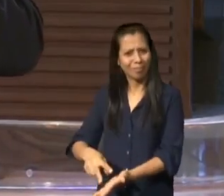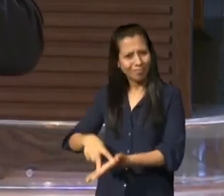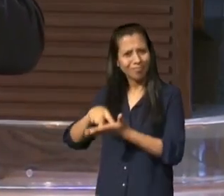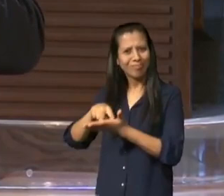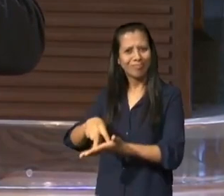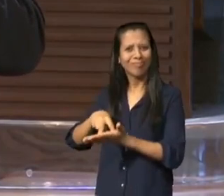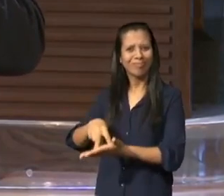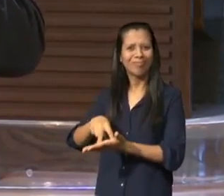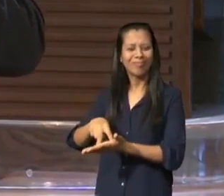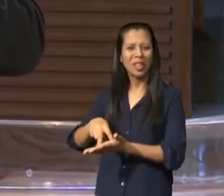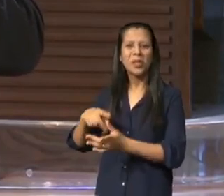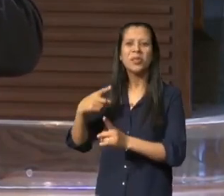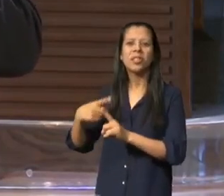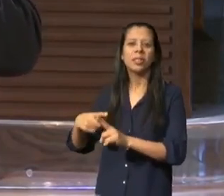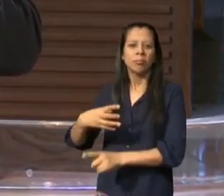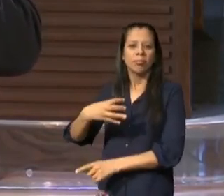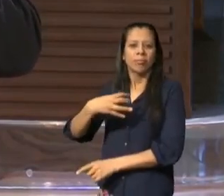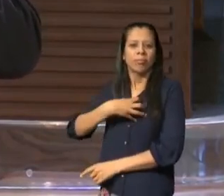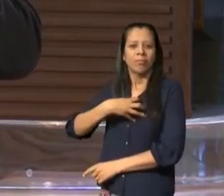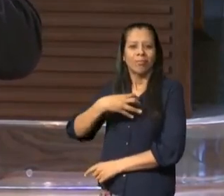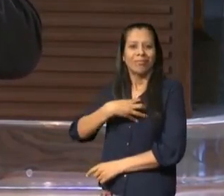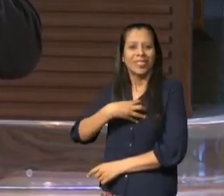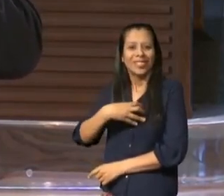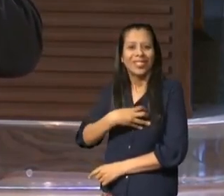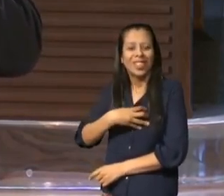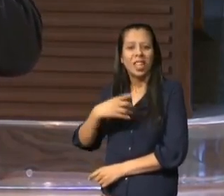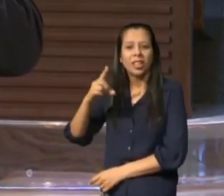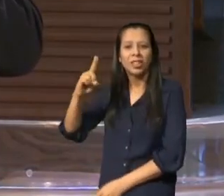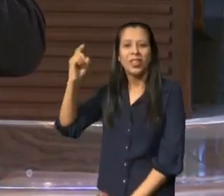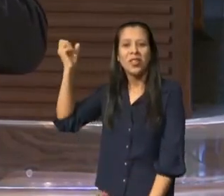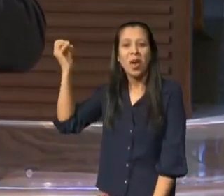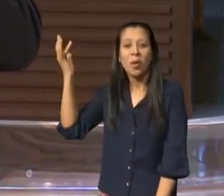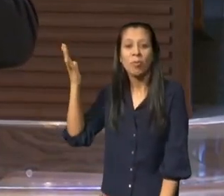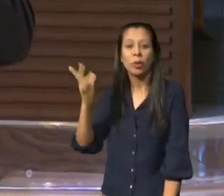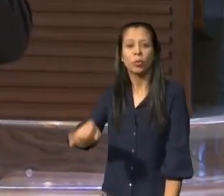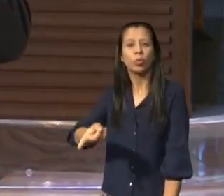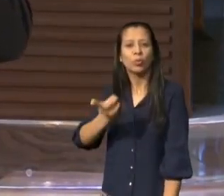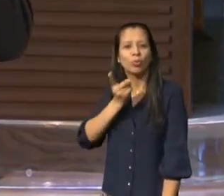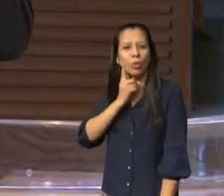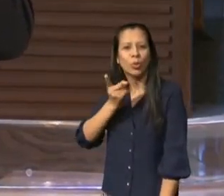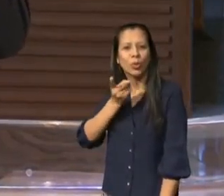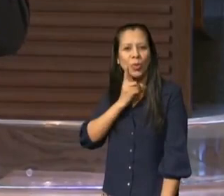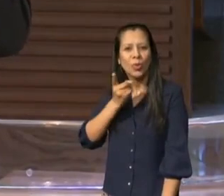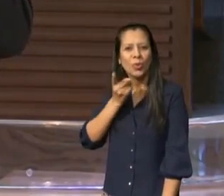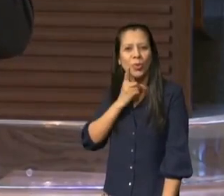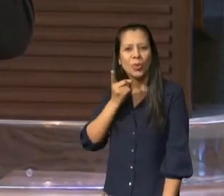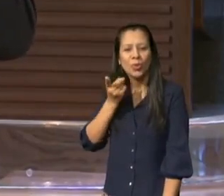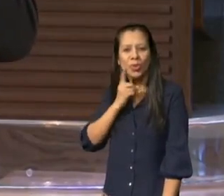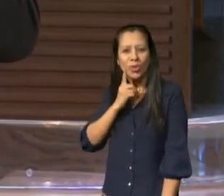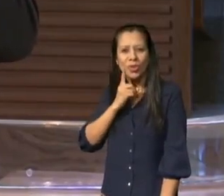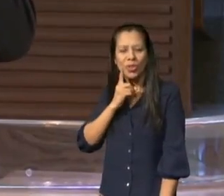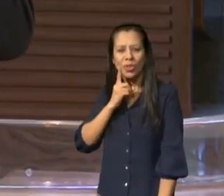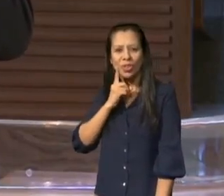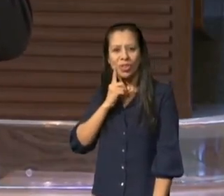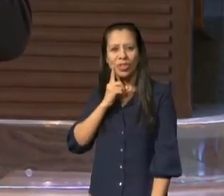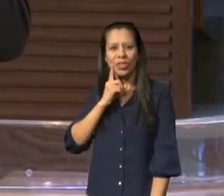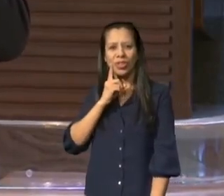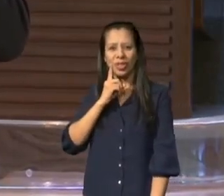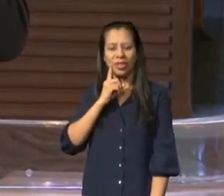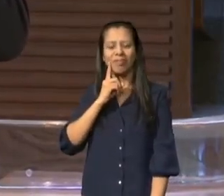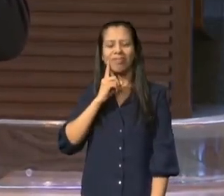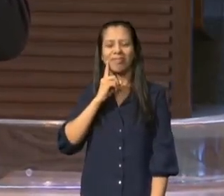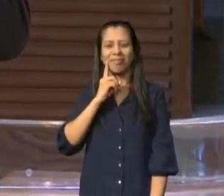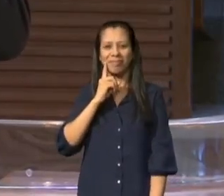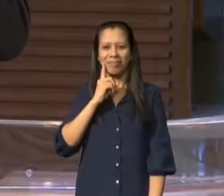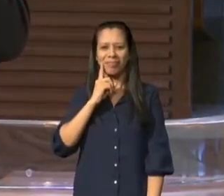provisão espiritual da bênção de Deus diariamente e é por isso que quando chegava na sexta-feira